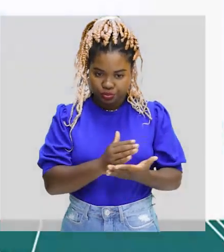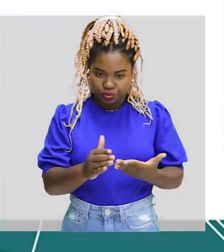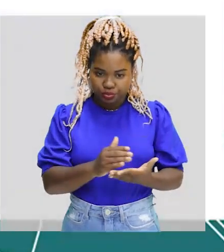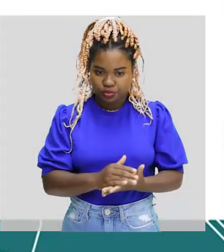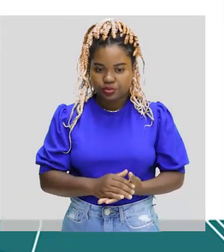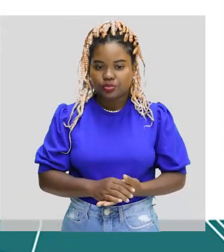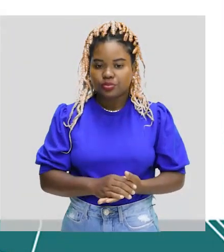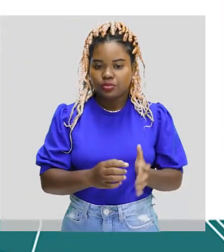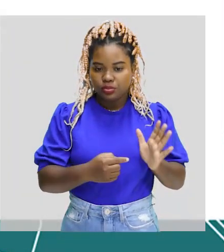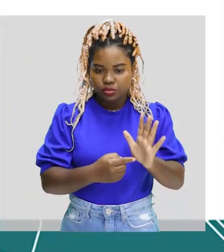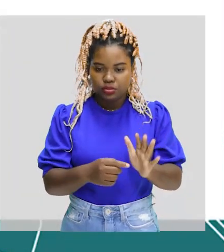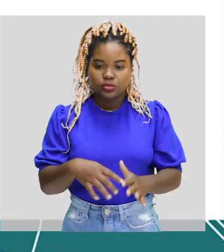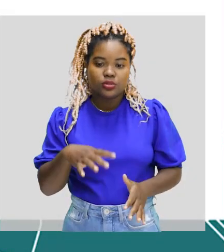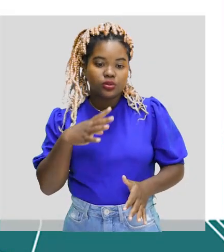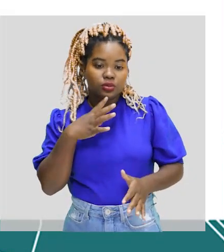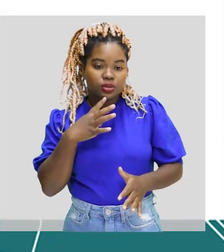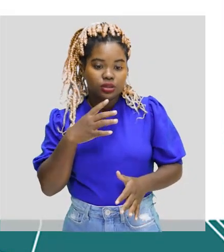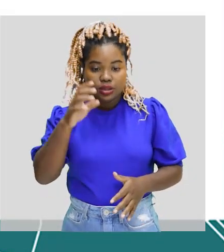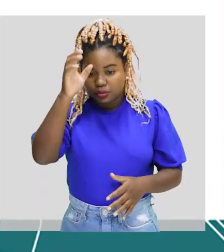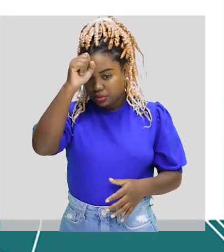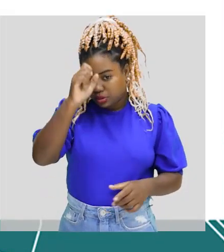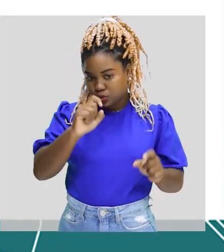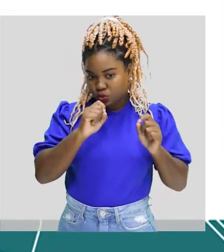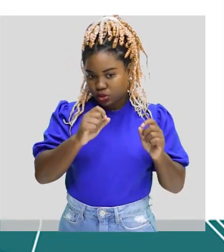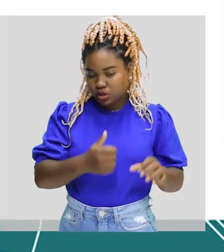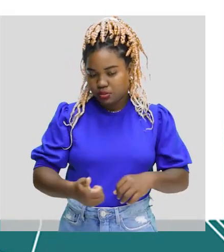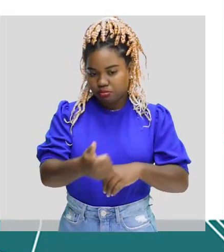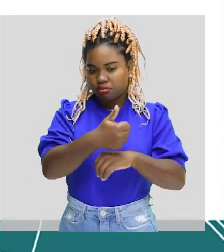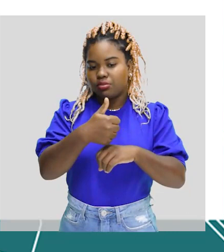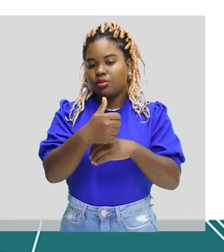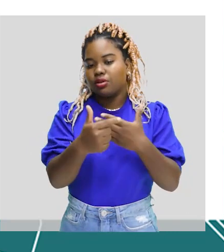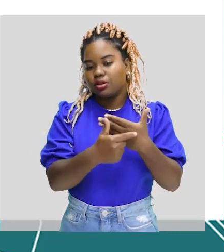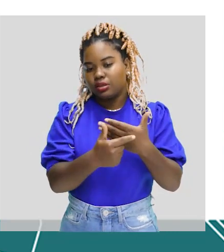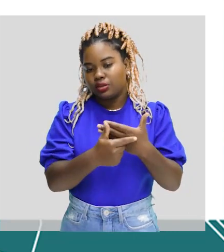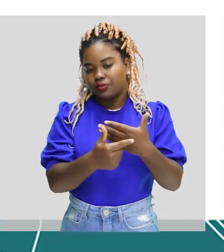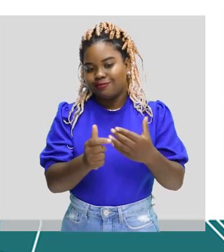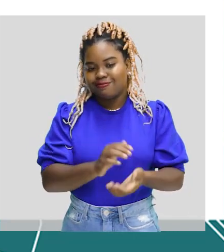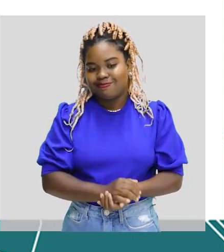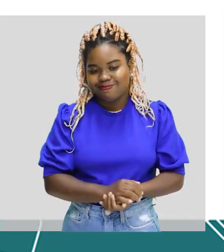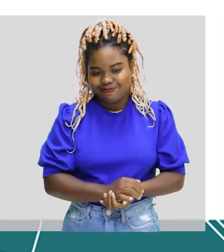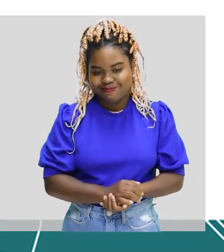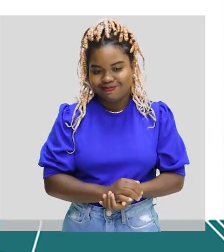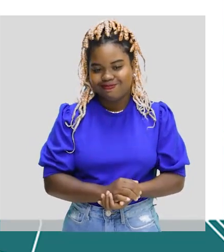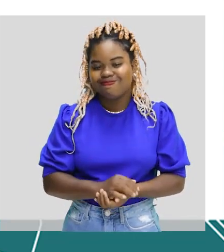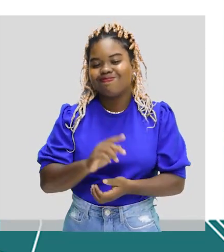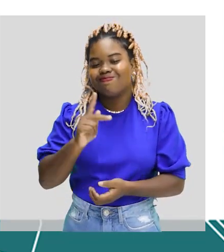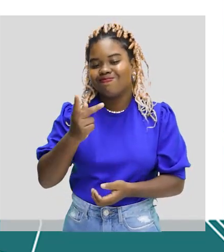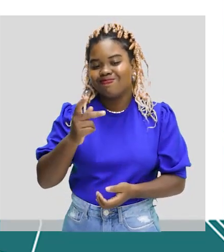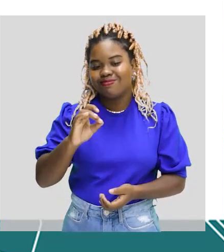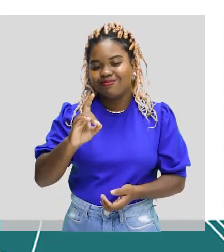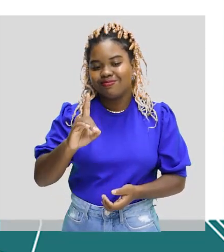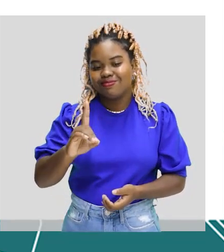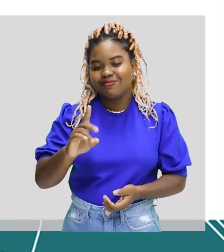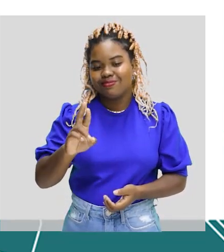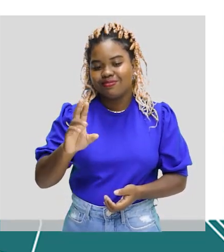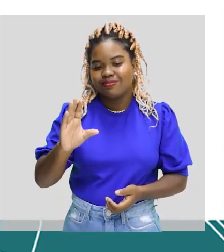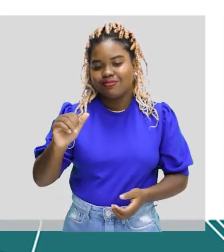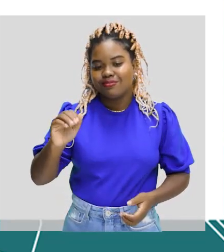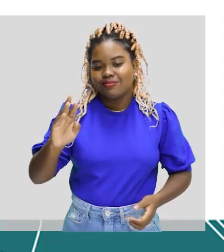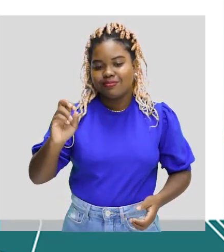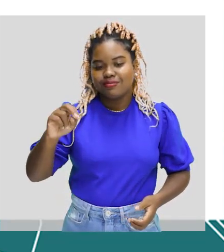nós vamos apresentar a primeira dessas funções orgânicas, certo? Os hidrocarbonetos.